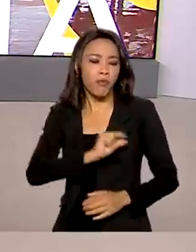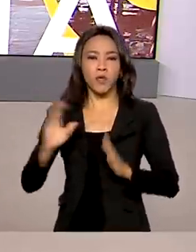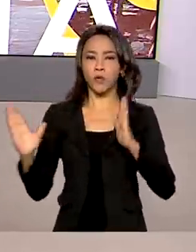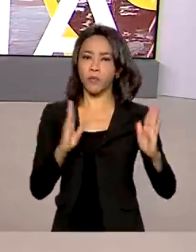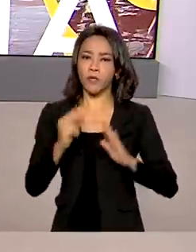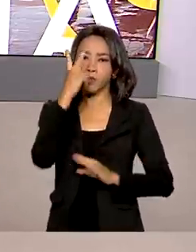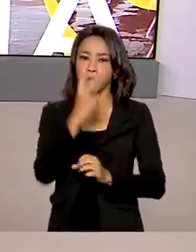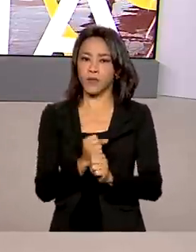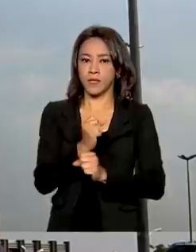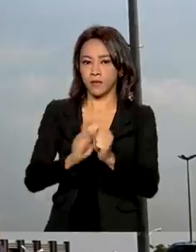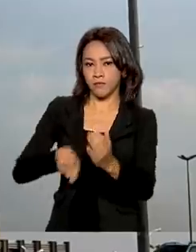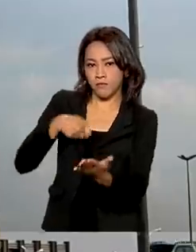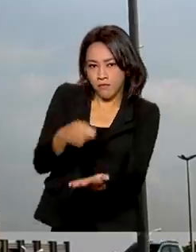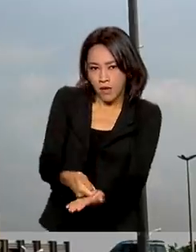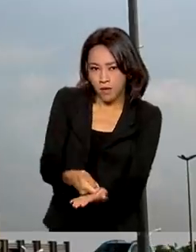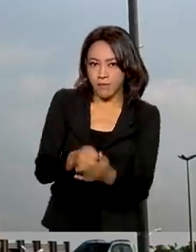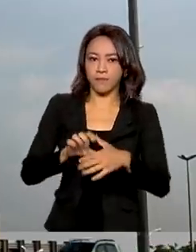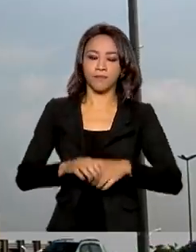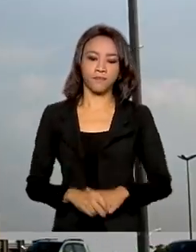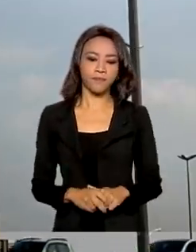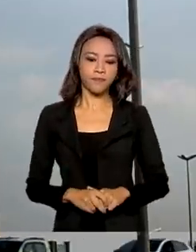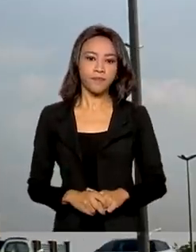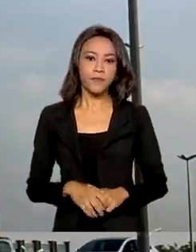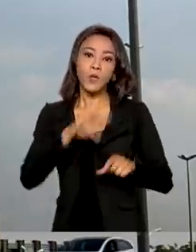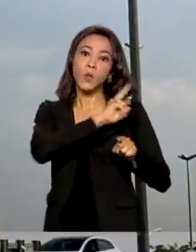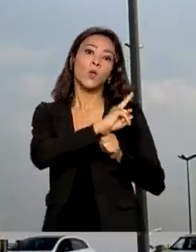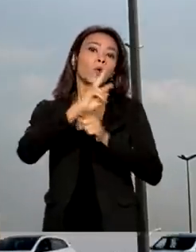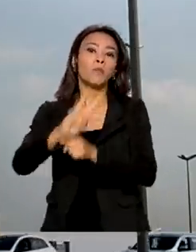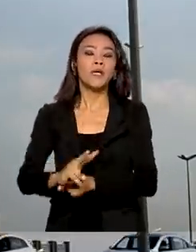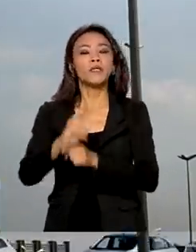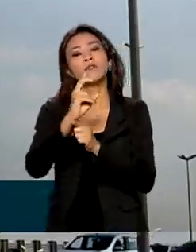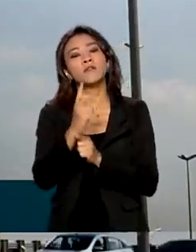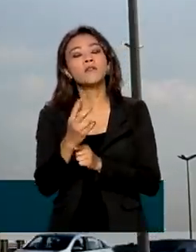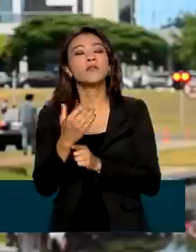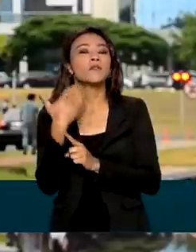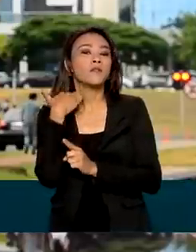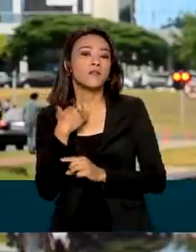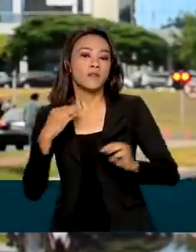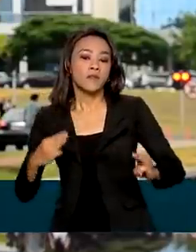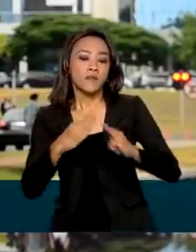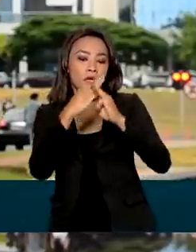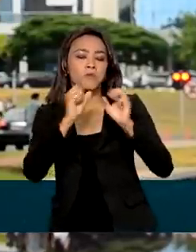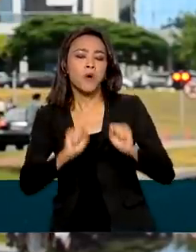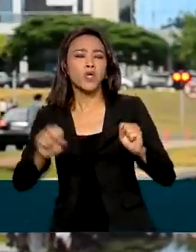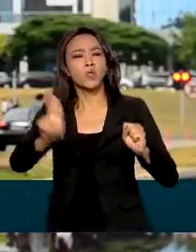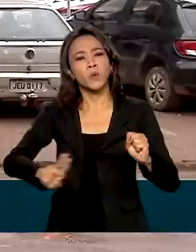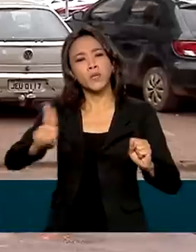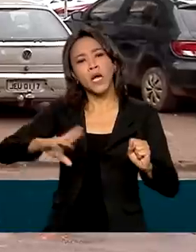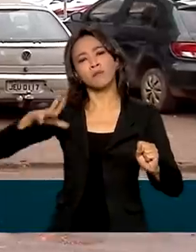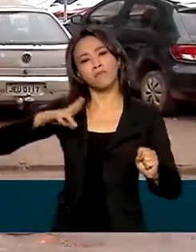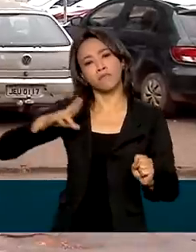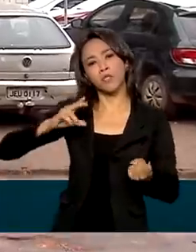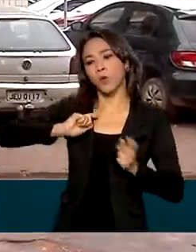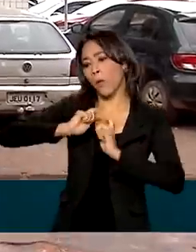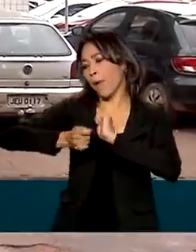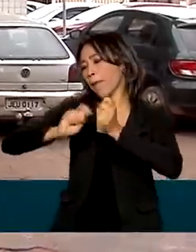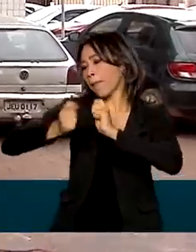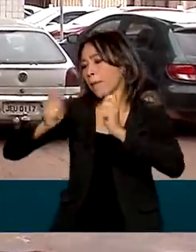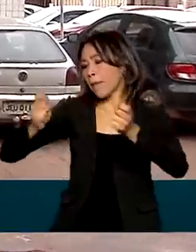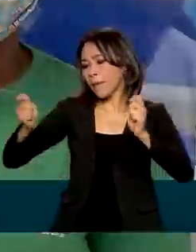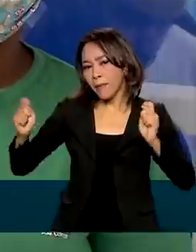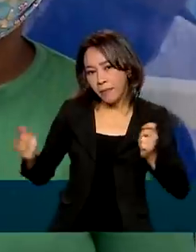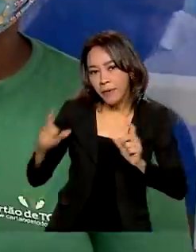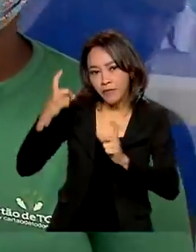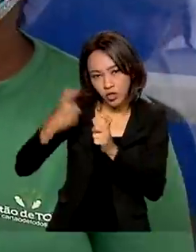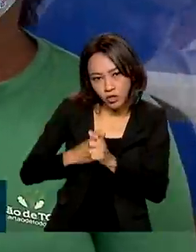anos para pagar. O crédito Caixa Tem pode ser usado para despesas pessoais, como pagamentos de